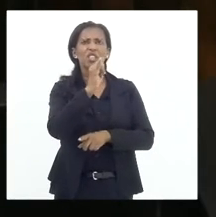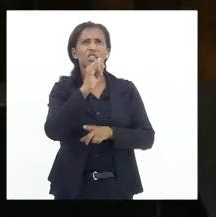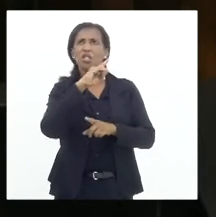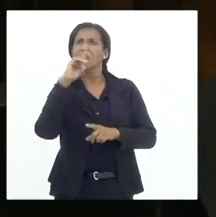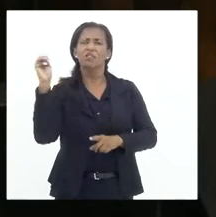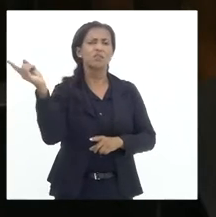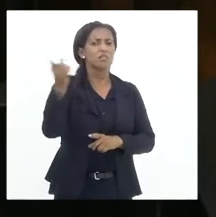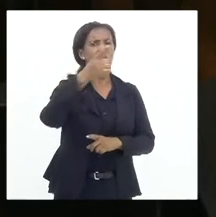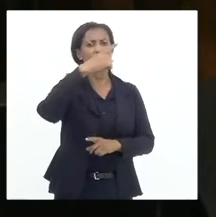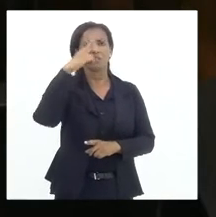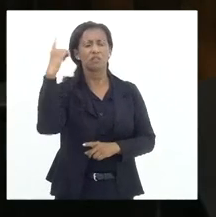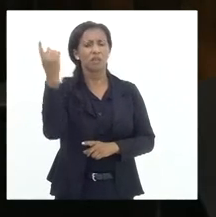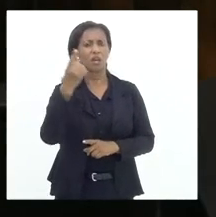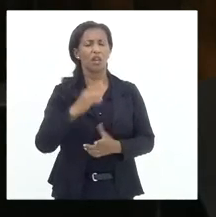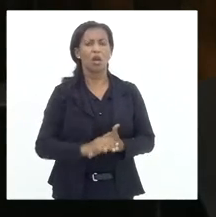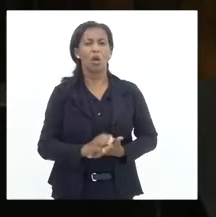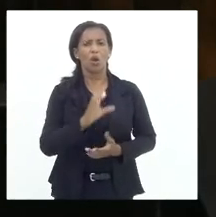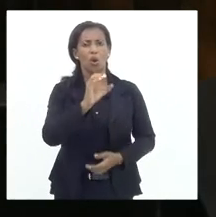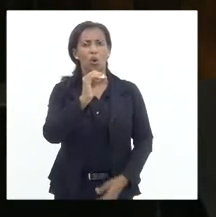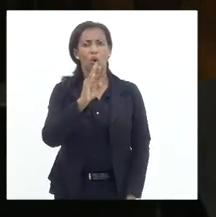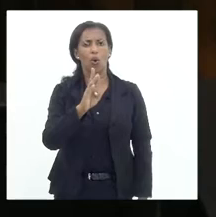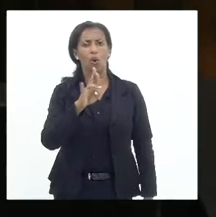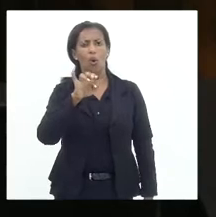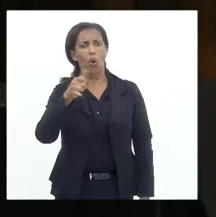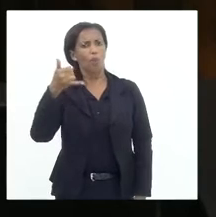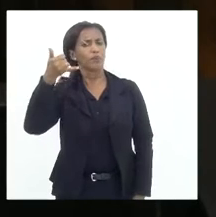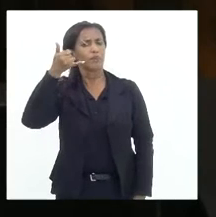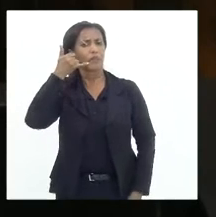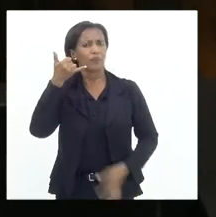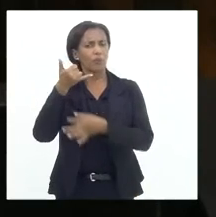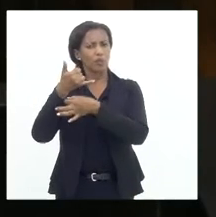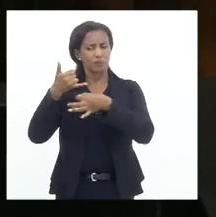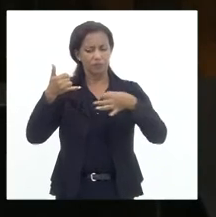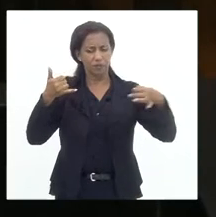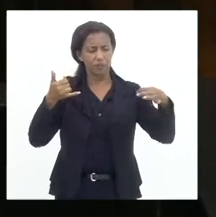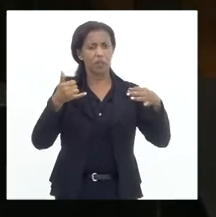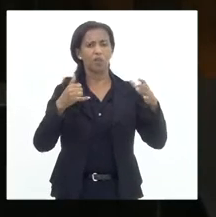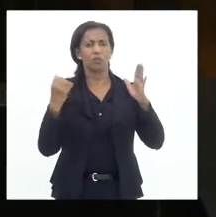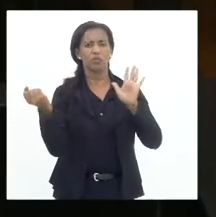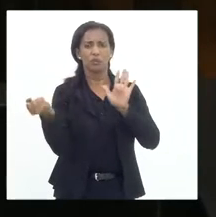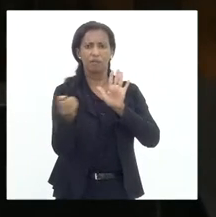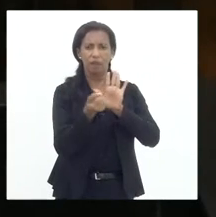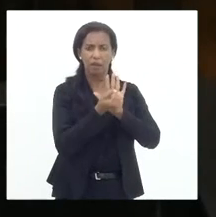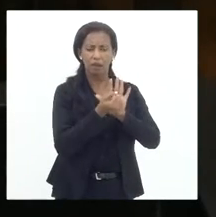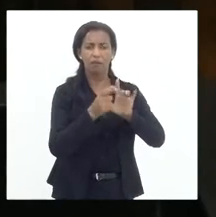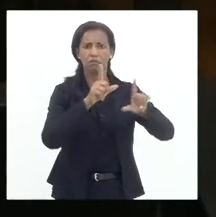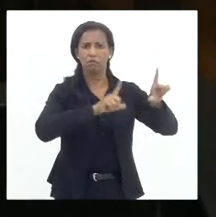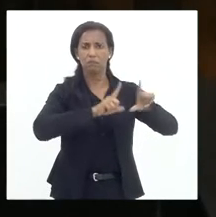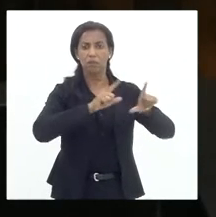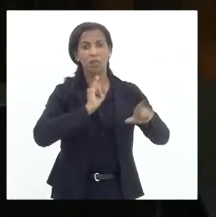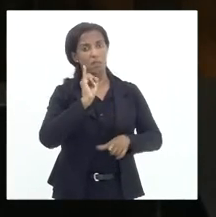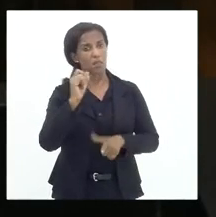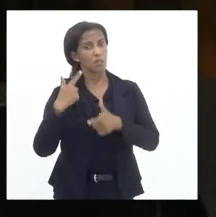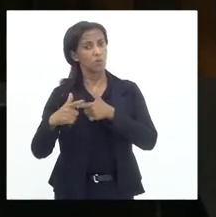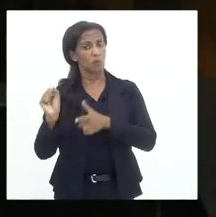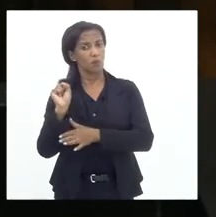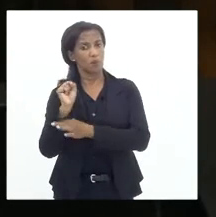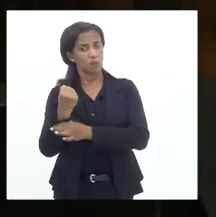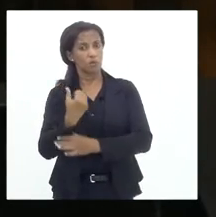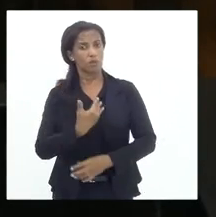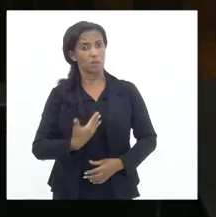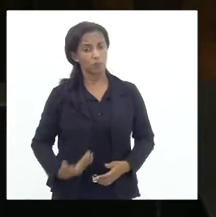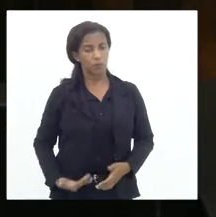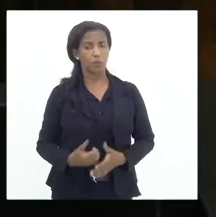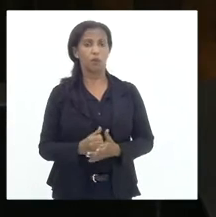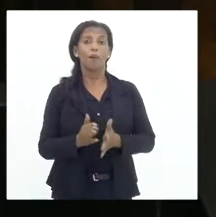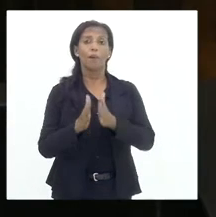em geral, cobres e cabos de telefonia, de TV a cabo, e se o problema é de segurança pública,